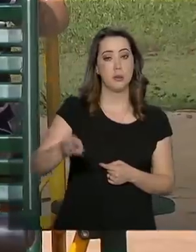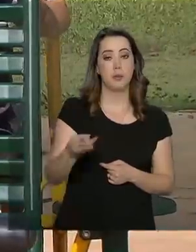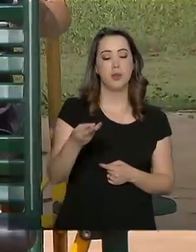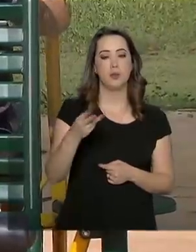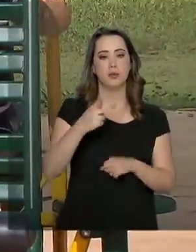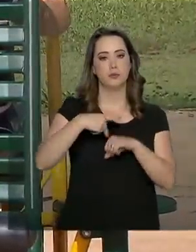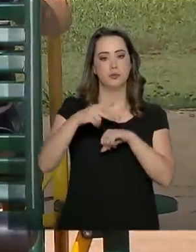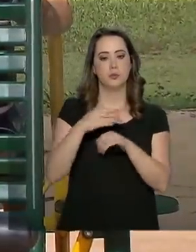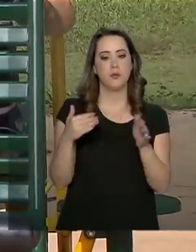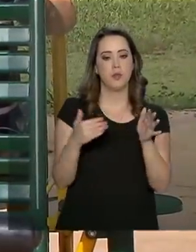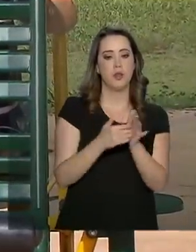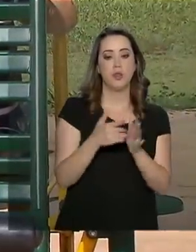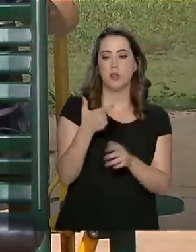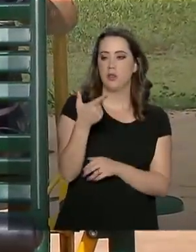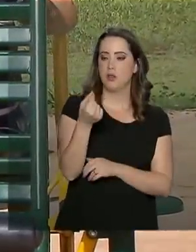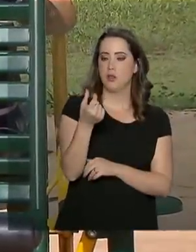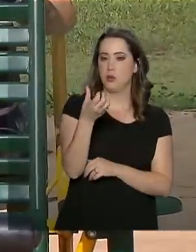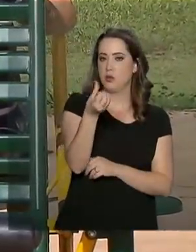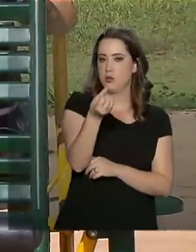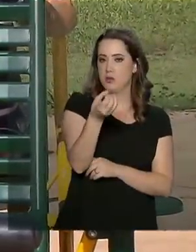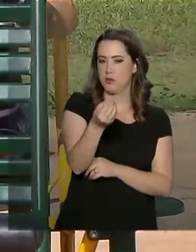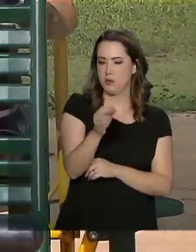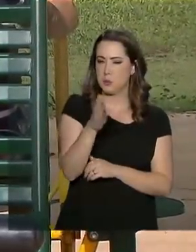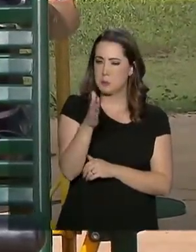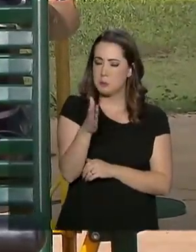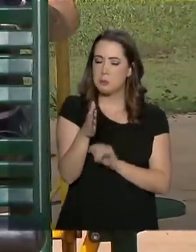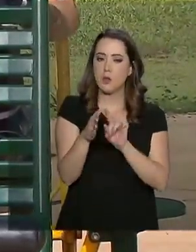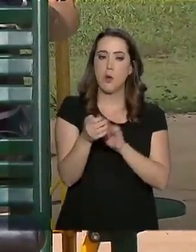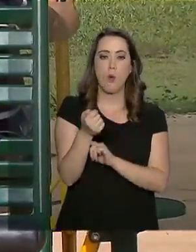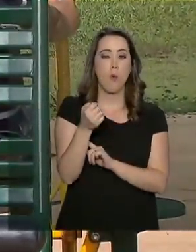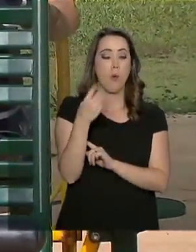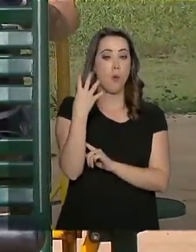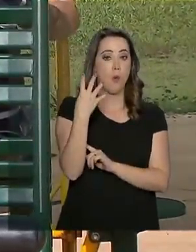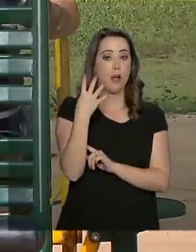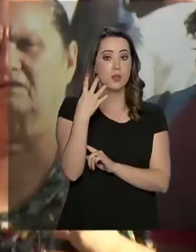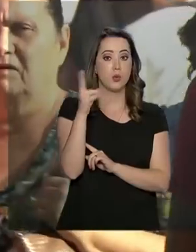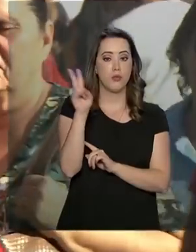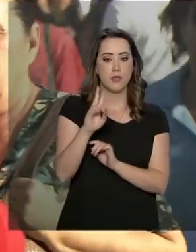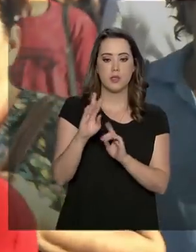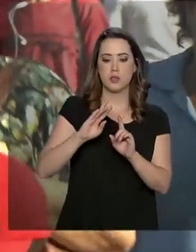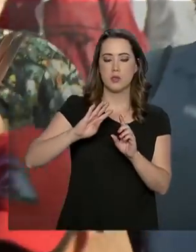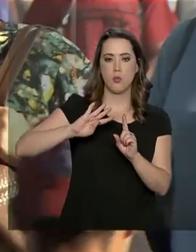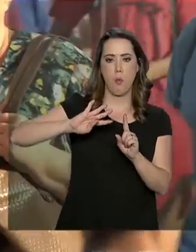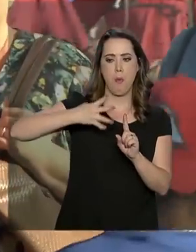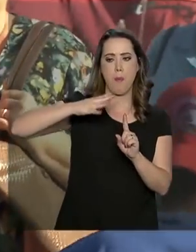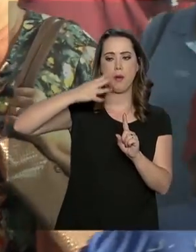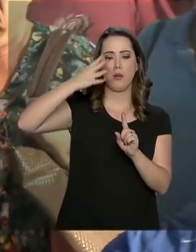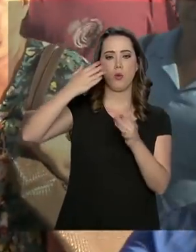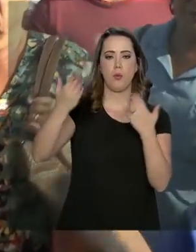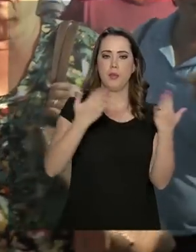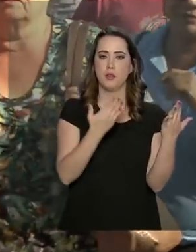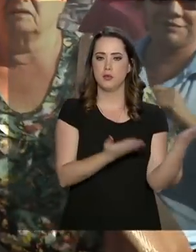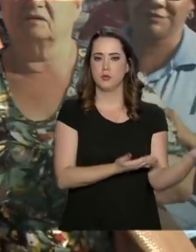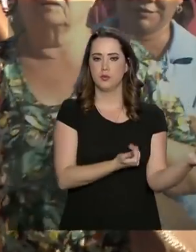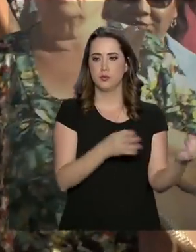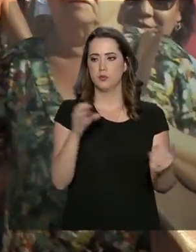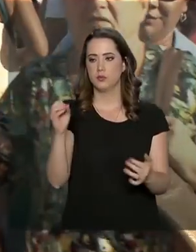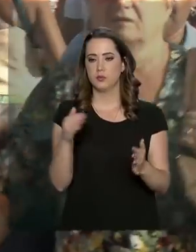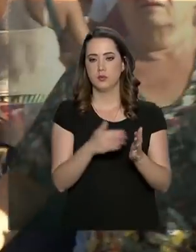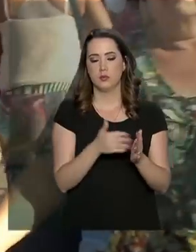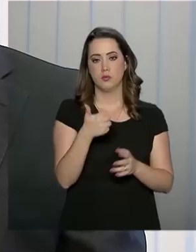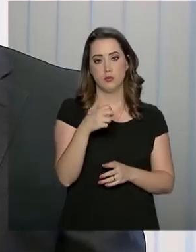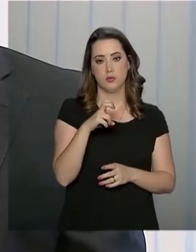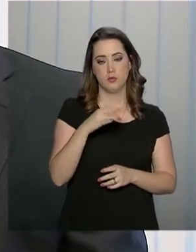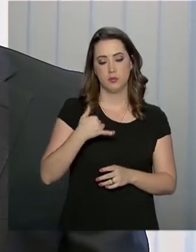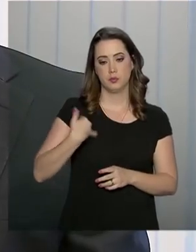Até 2060, eles devem ser quatro vezes mais que o número de jovens de 0 a 15